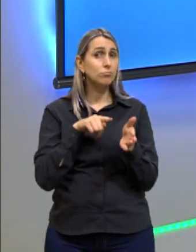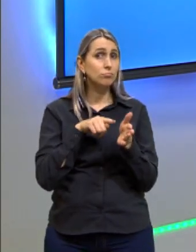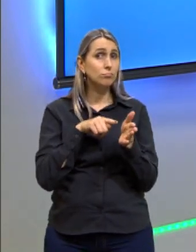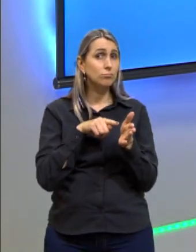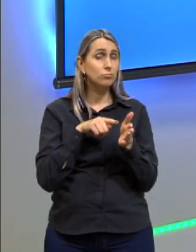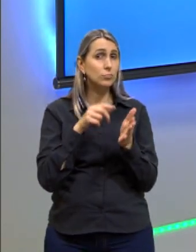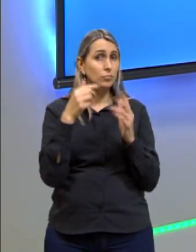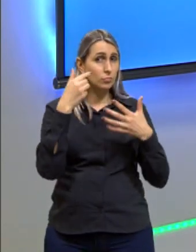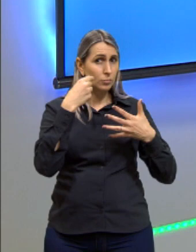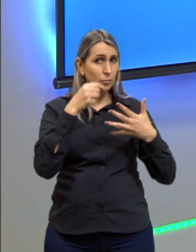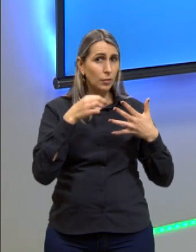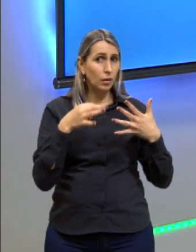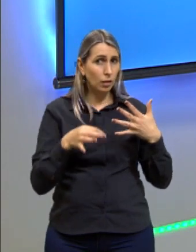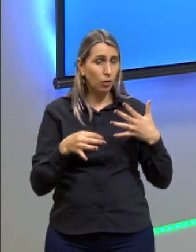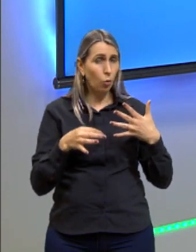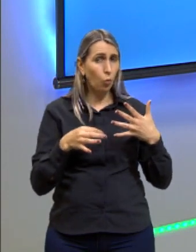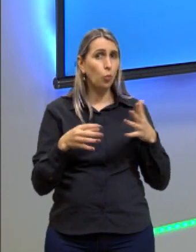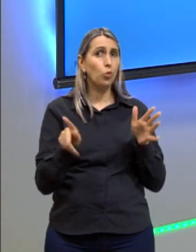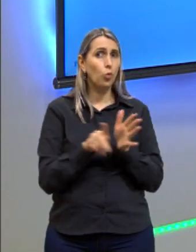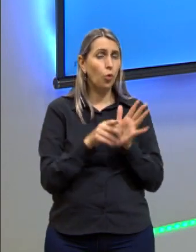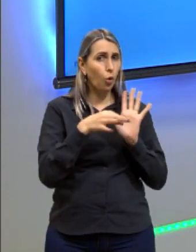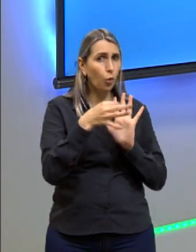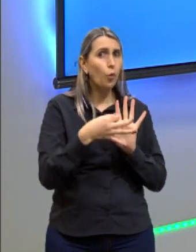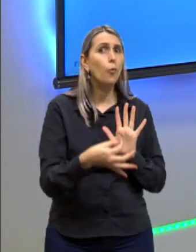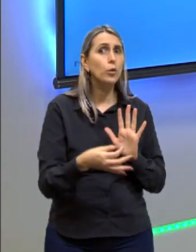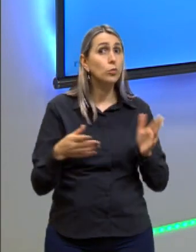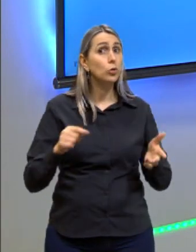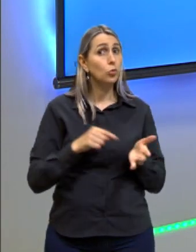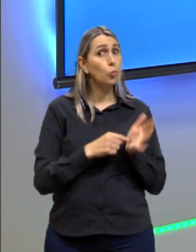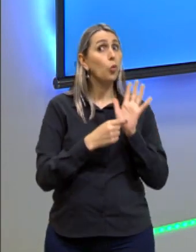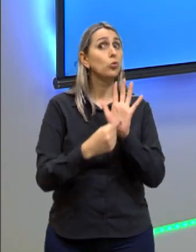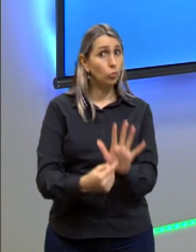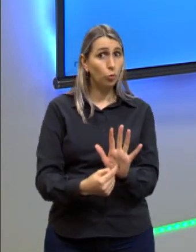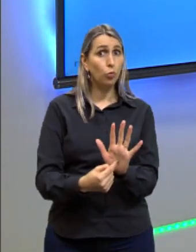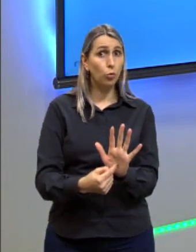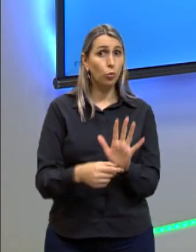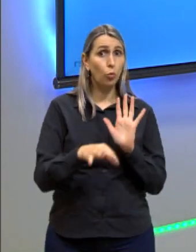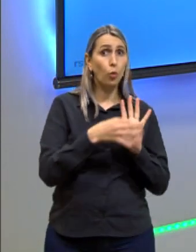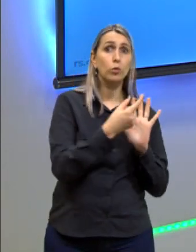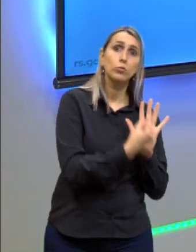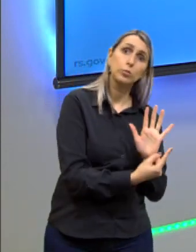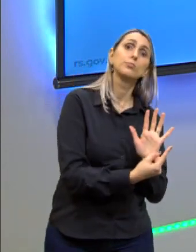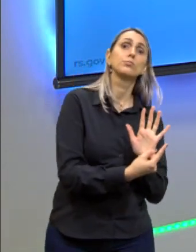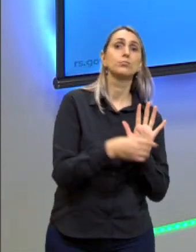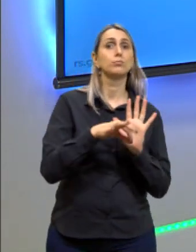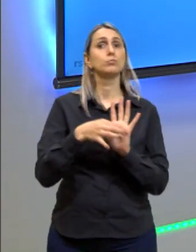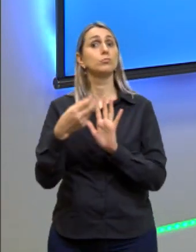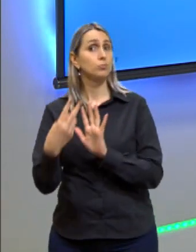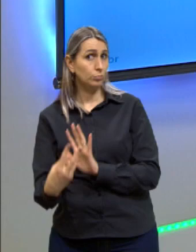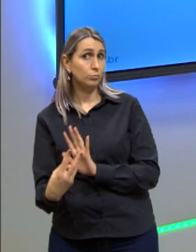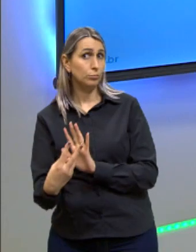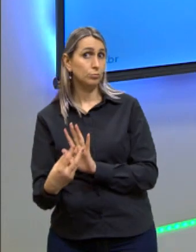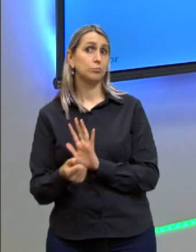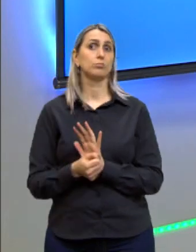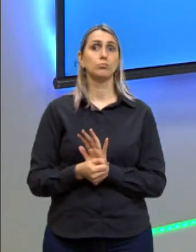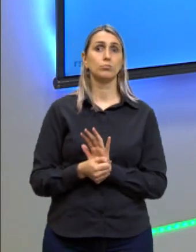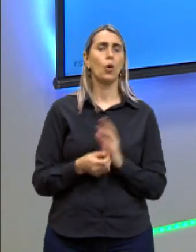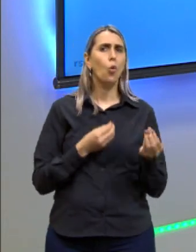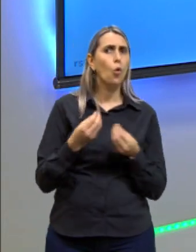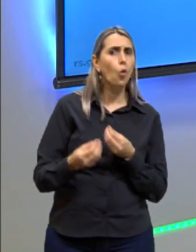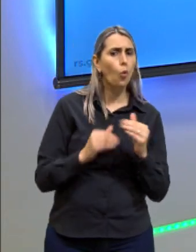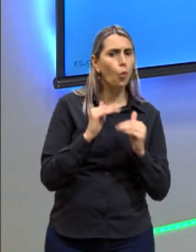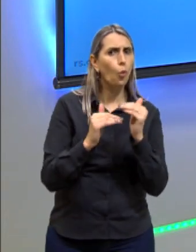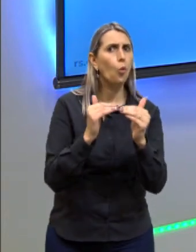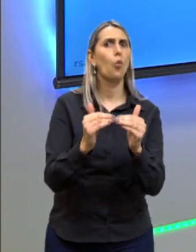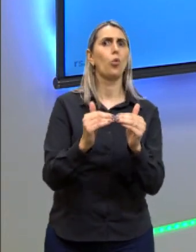com os teus argumentos que tu levantou. Ou seja, o argumento 1, o argumento 2, como tu